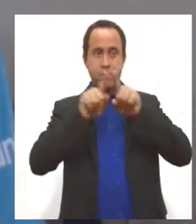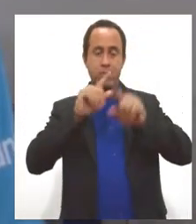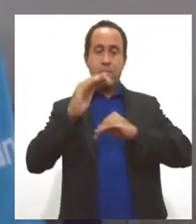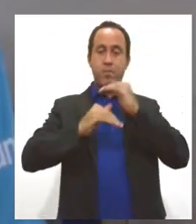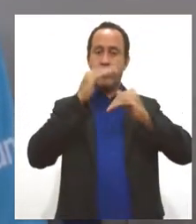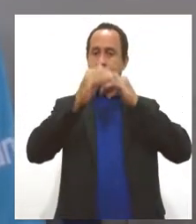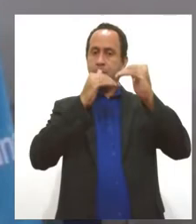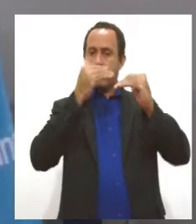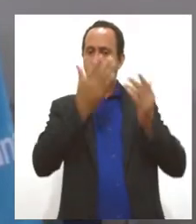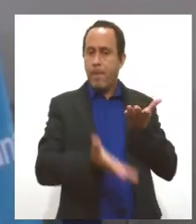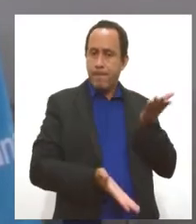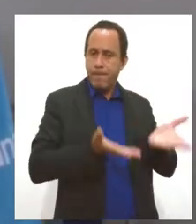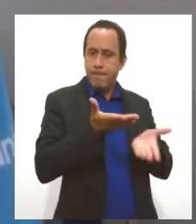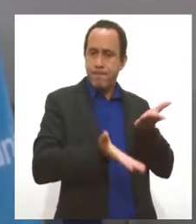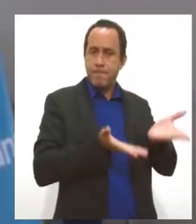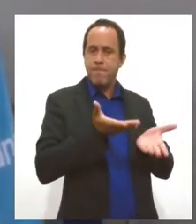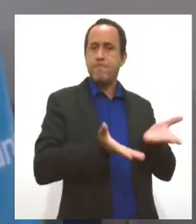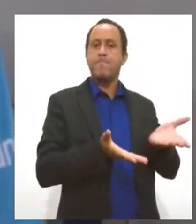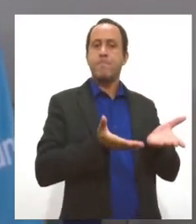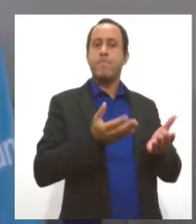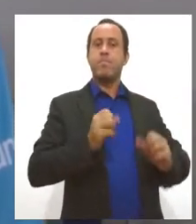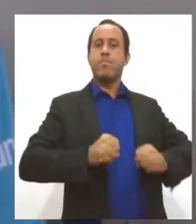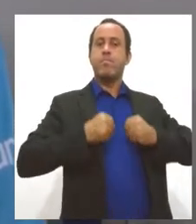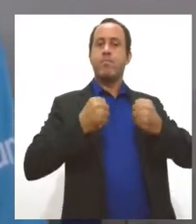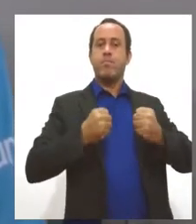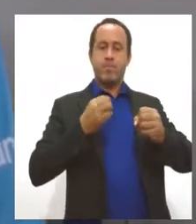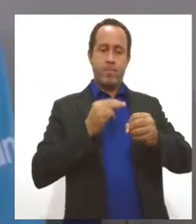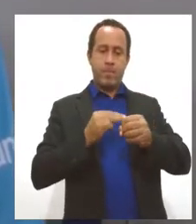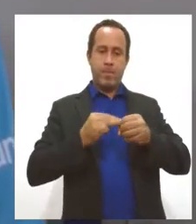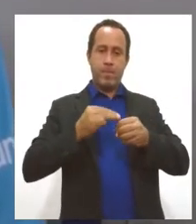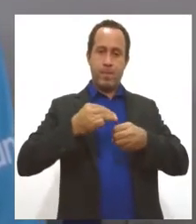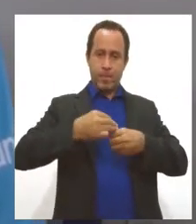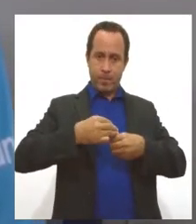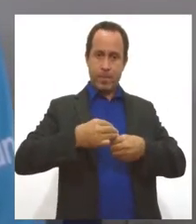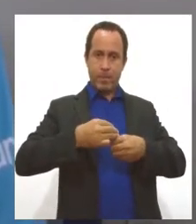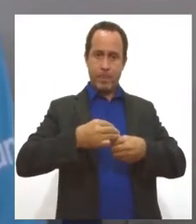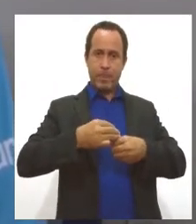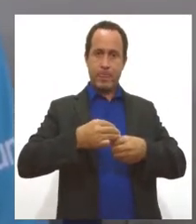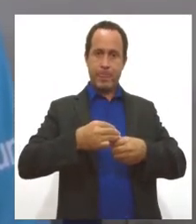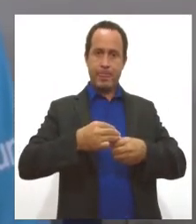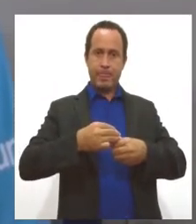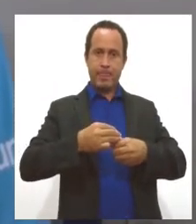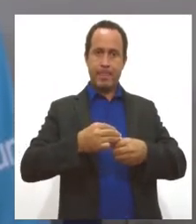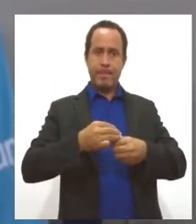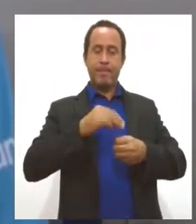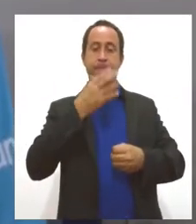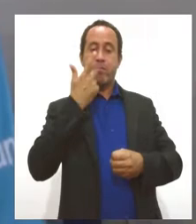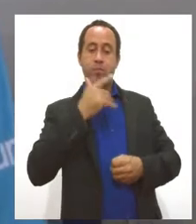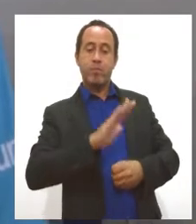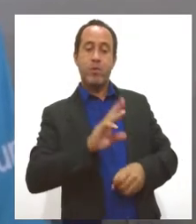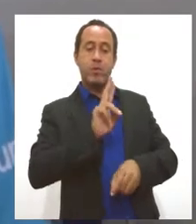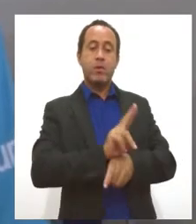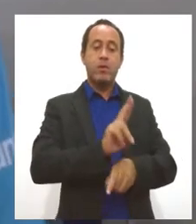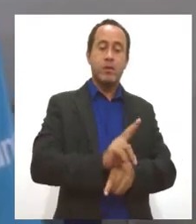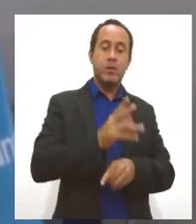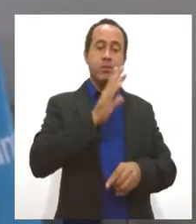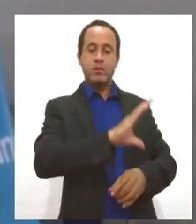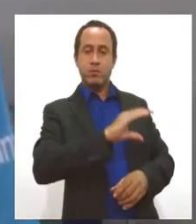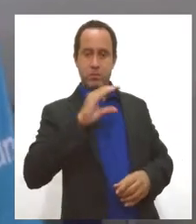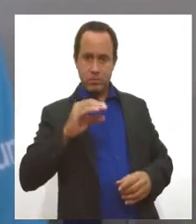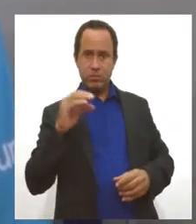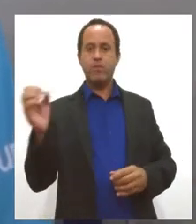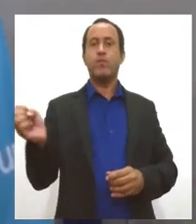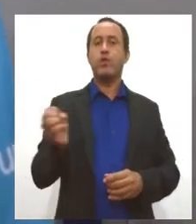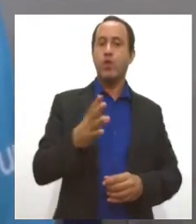promover e fortalecer os municípios na área da infância e da adolescência. Então, muitos municípios novos,